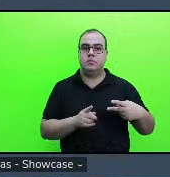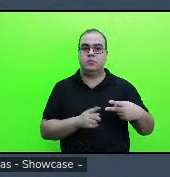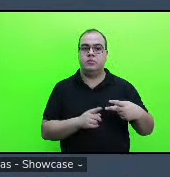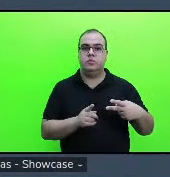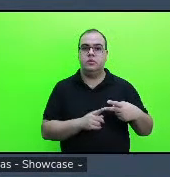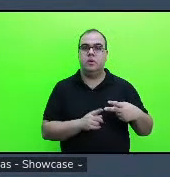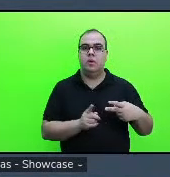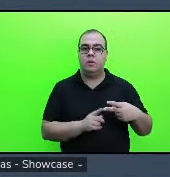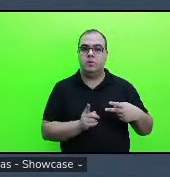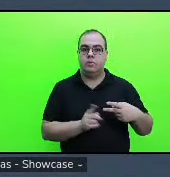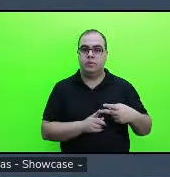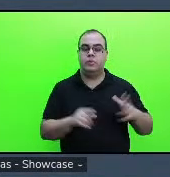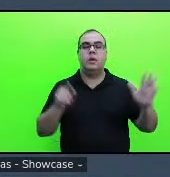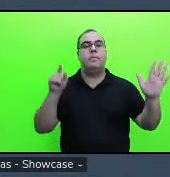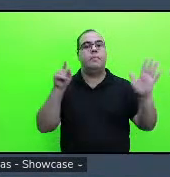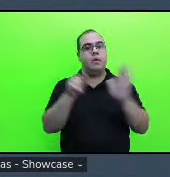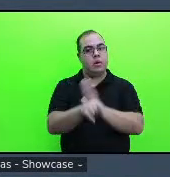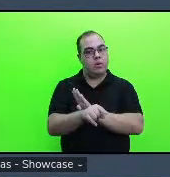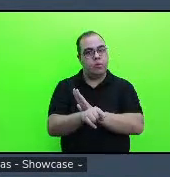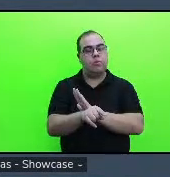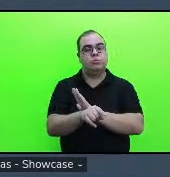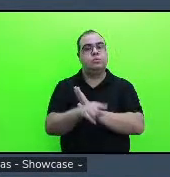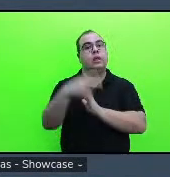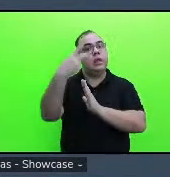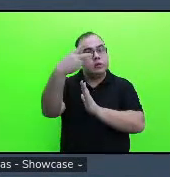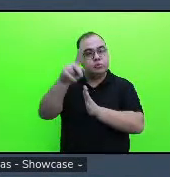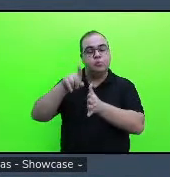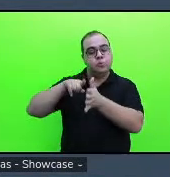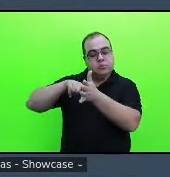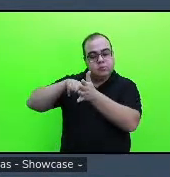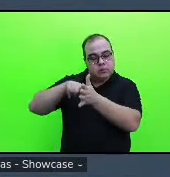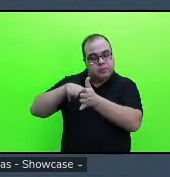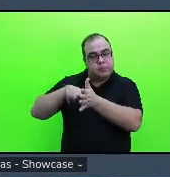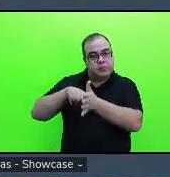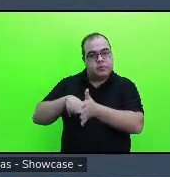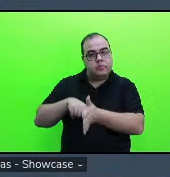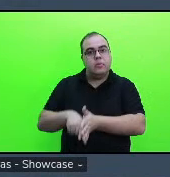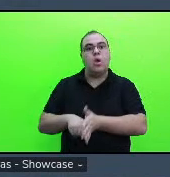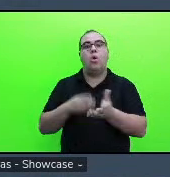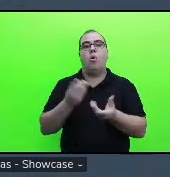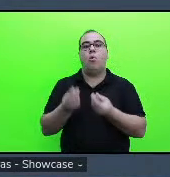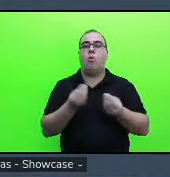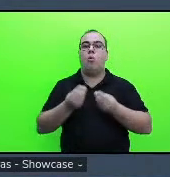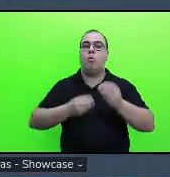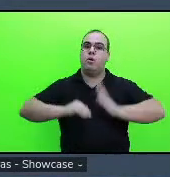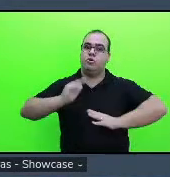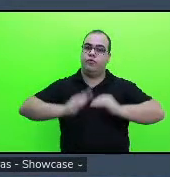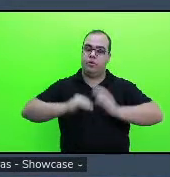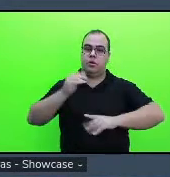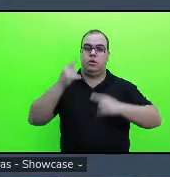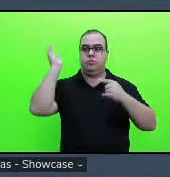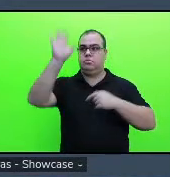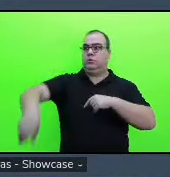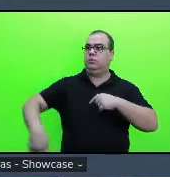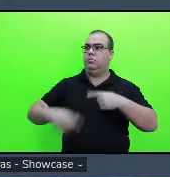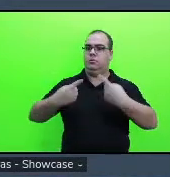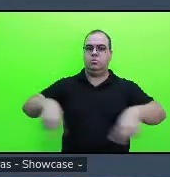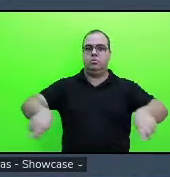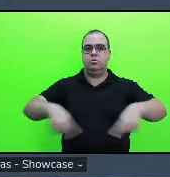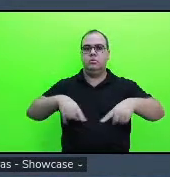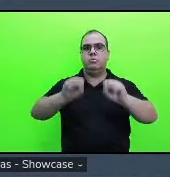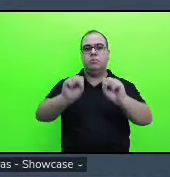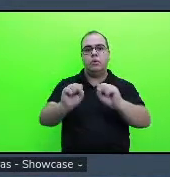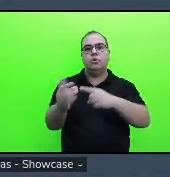pergunta da sua pesquisa como que essas atividades com música podem auxiliar no desenvolvimento da linguagem